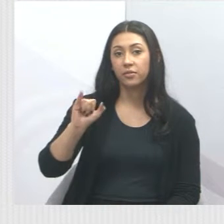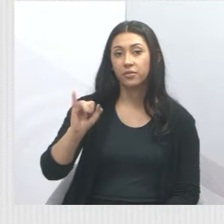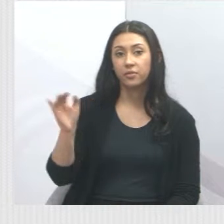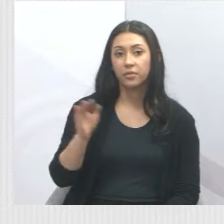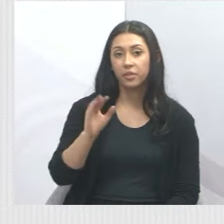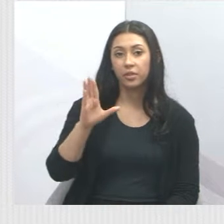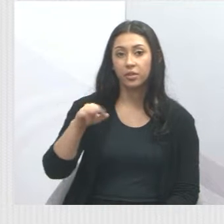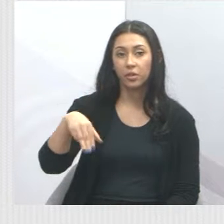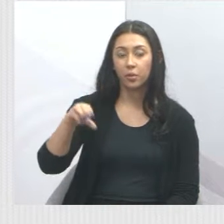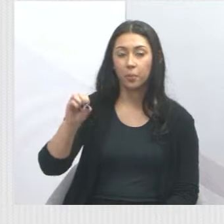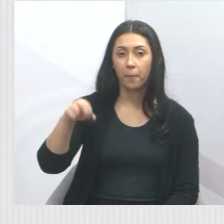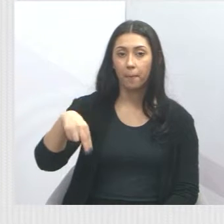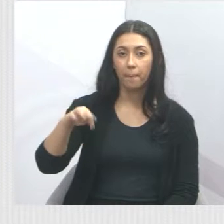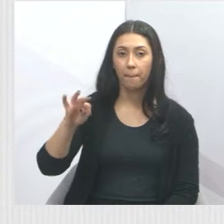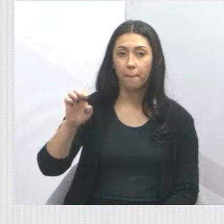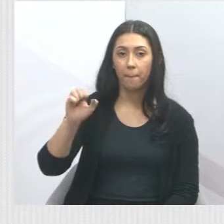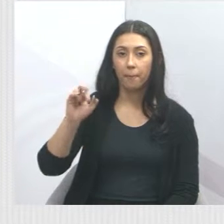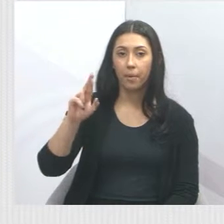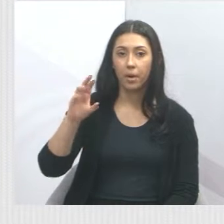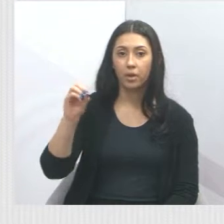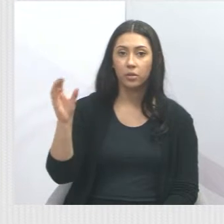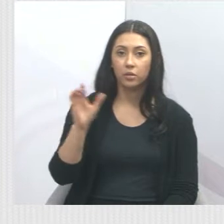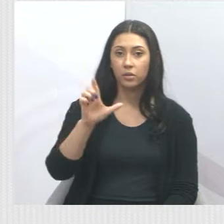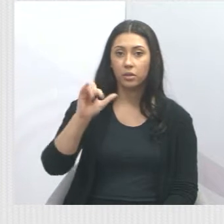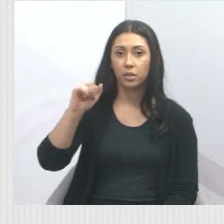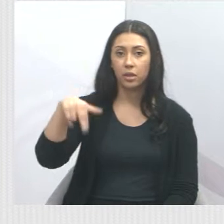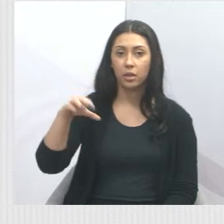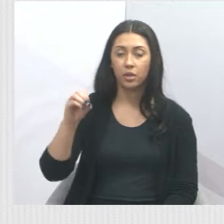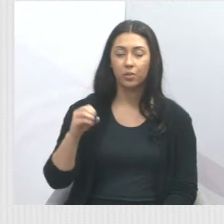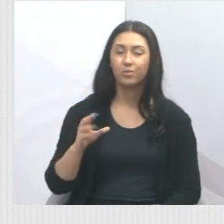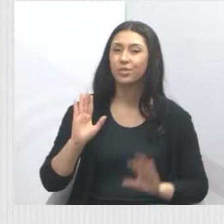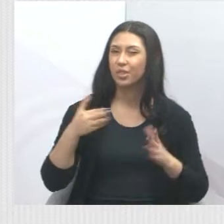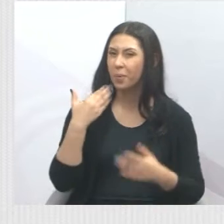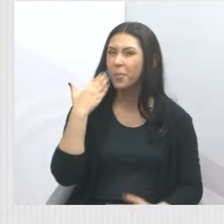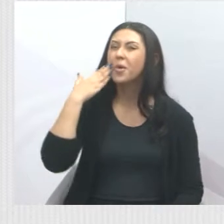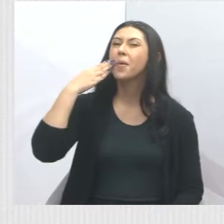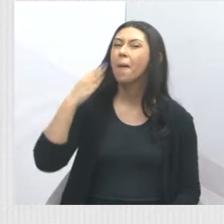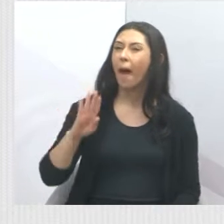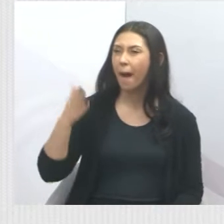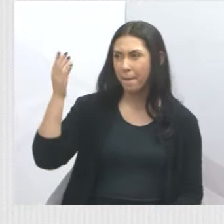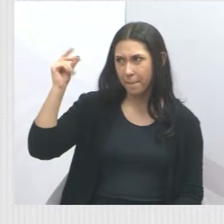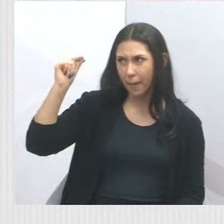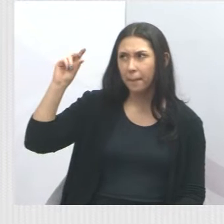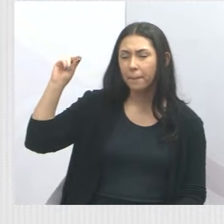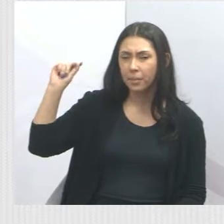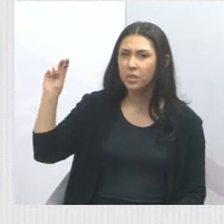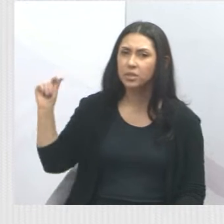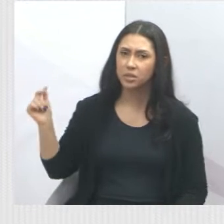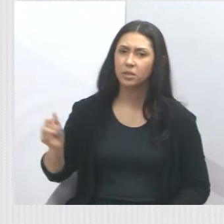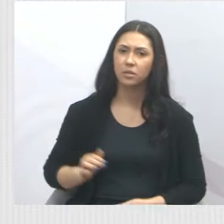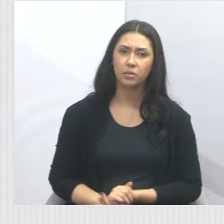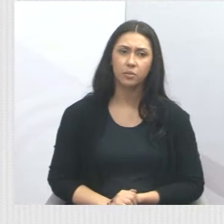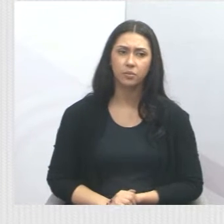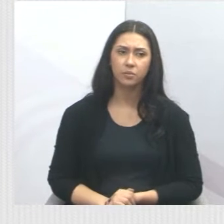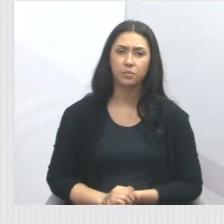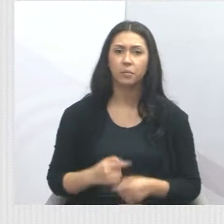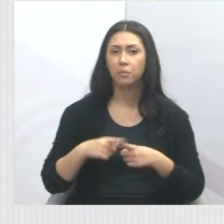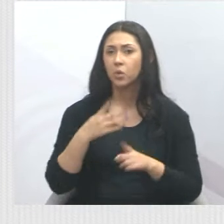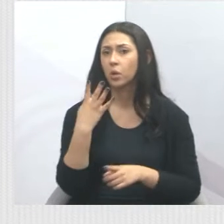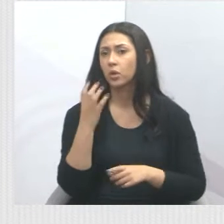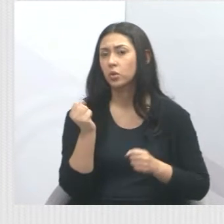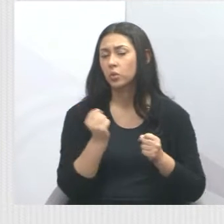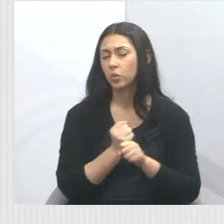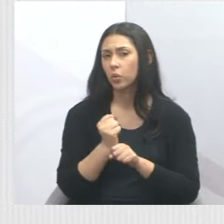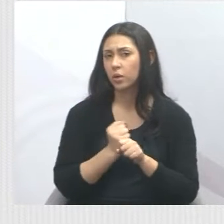que estava prometida já no primeiro mandato do prefeito Isaías, está no programa de governo do prefeito Isaías e passados quatro